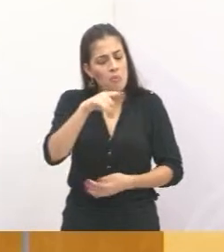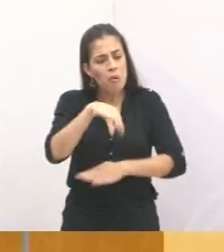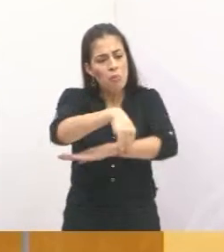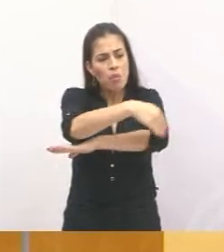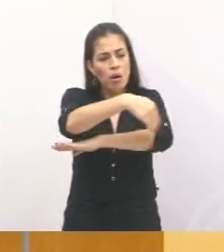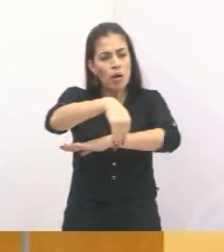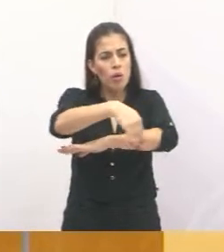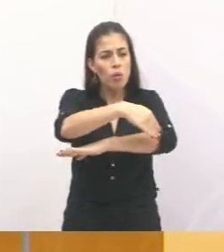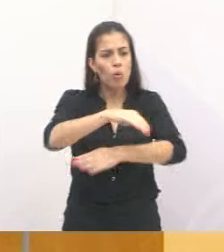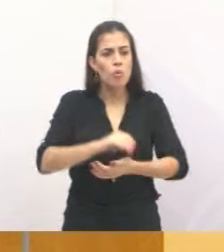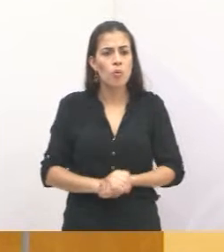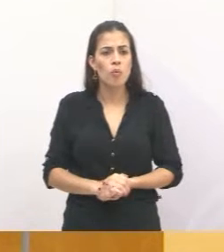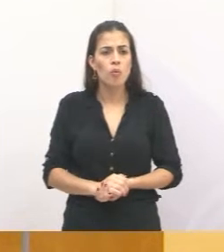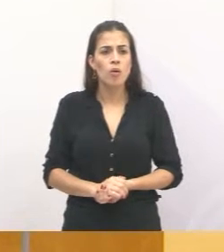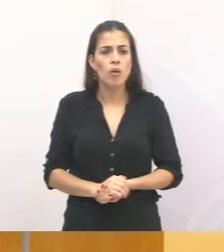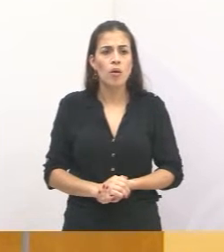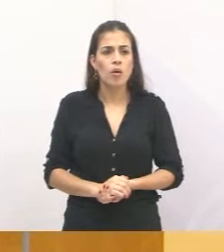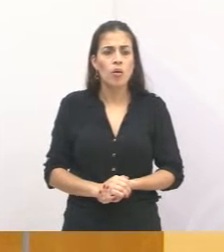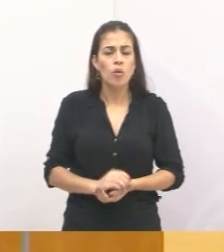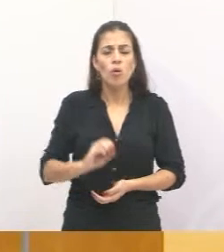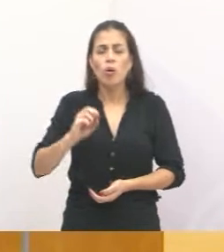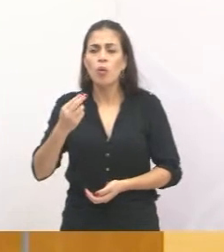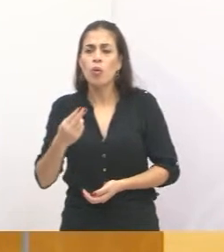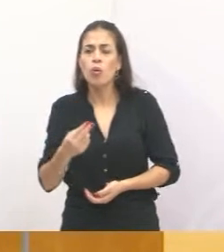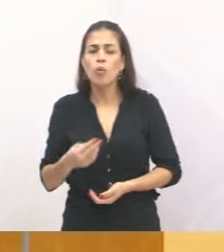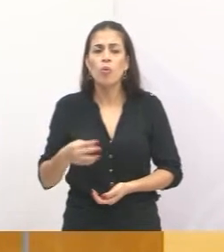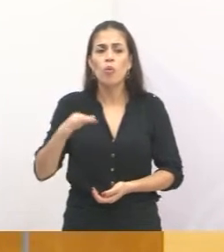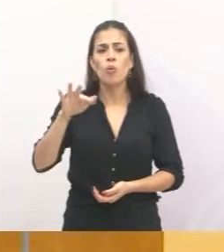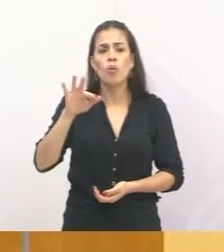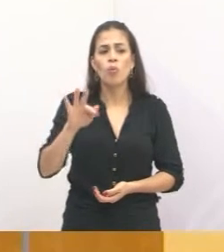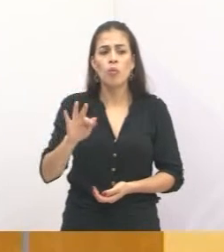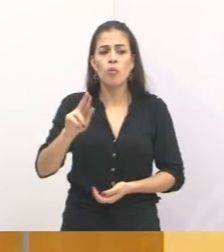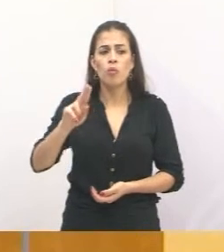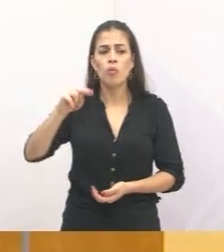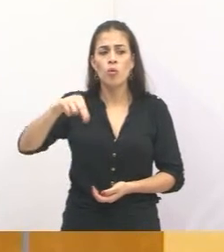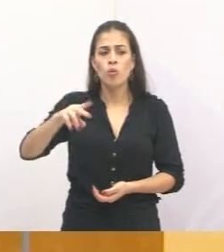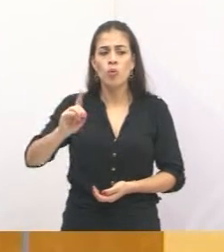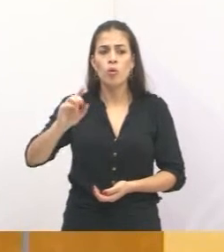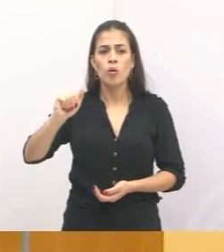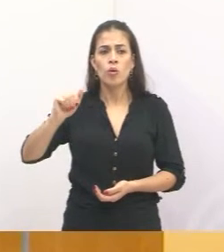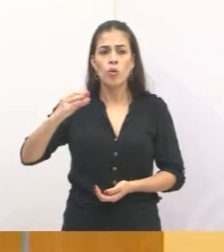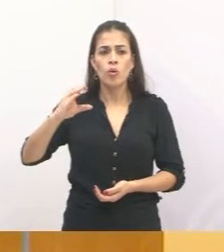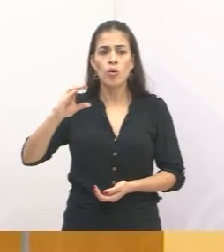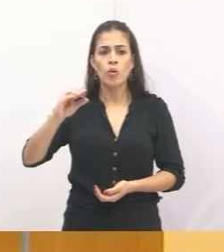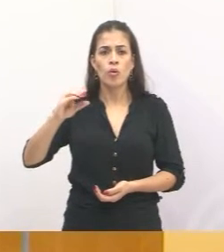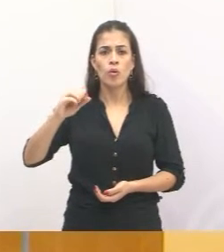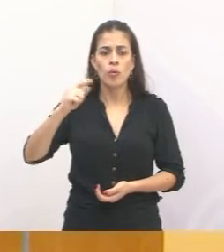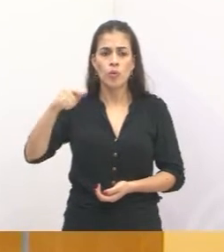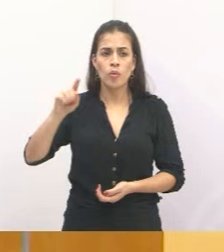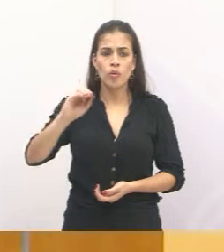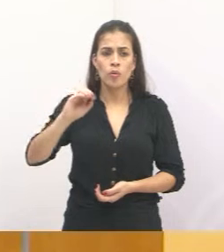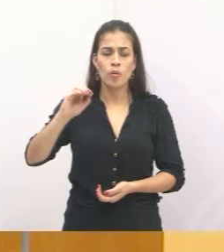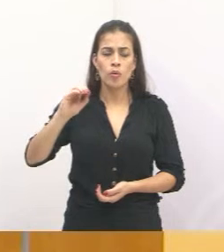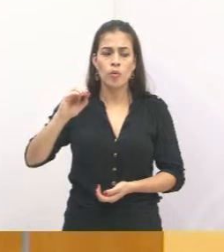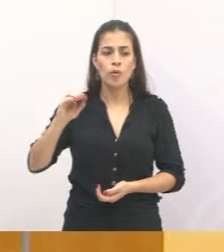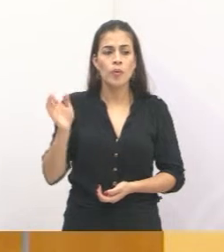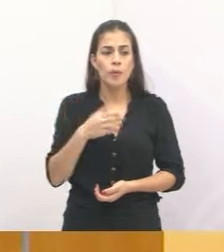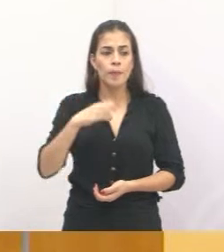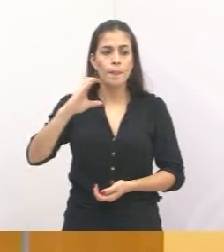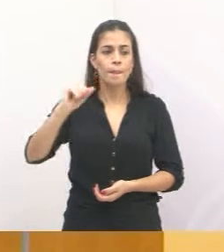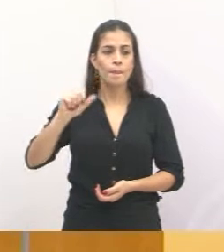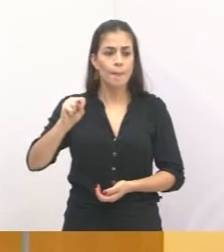Está na Fundação Casa, vai para a rua, mas não tem a oportunidade de trabalho.